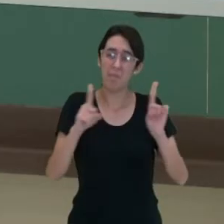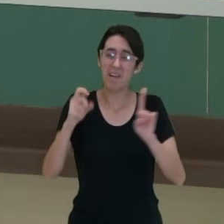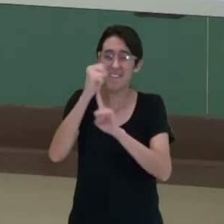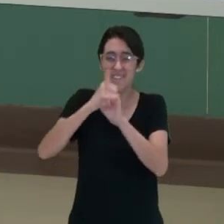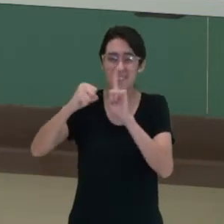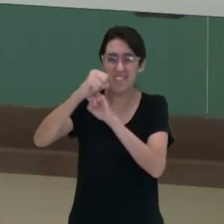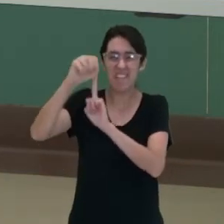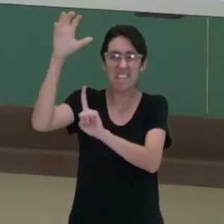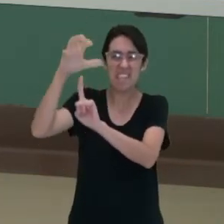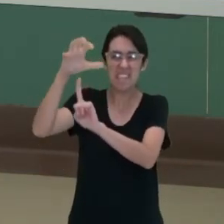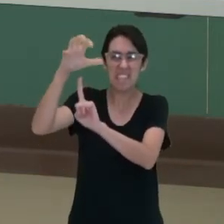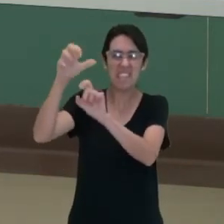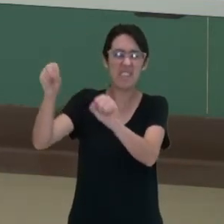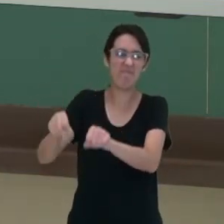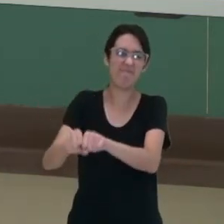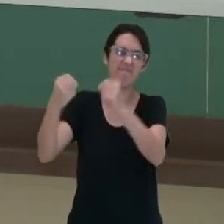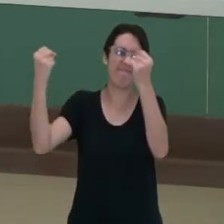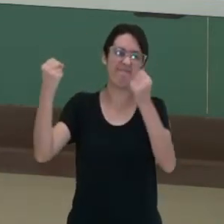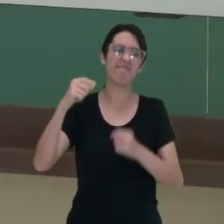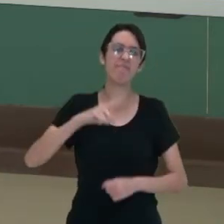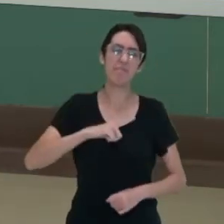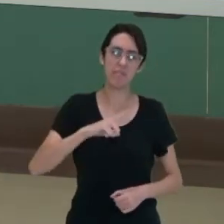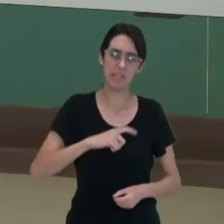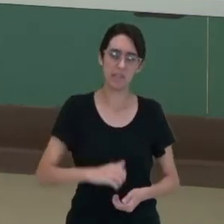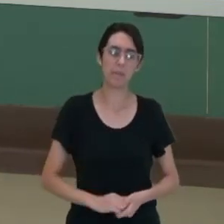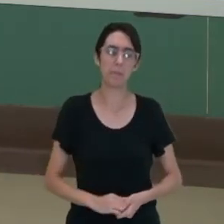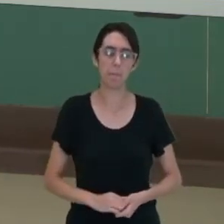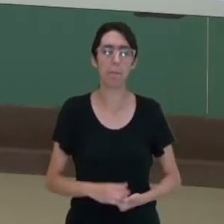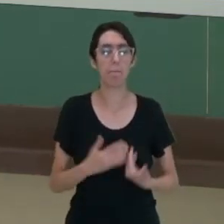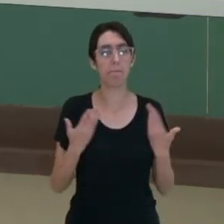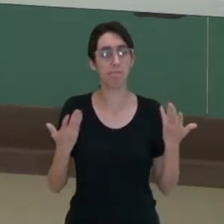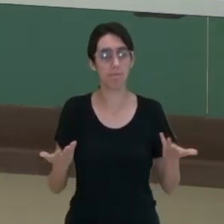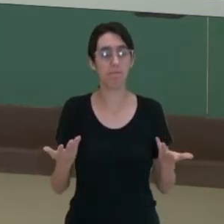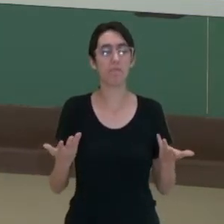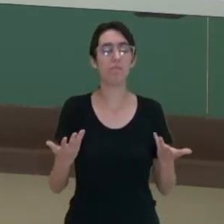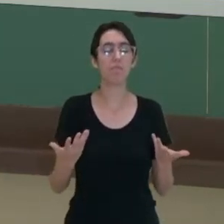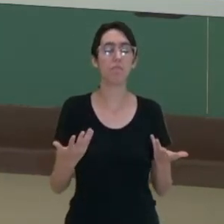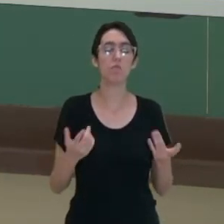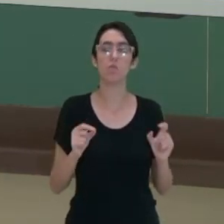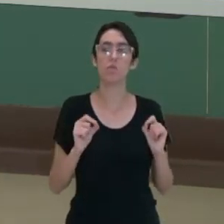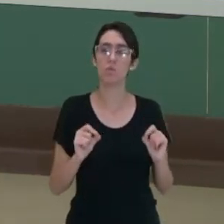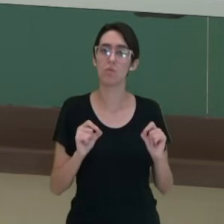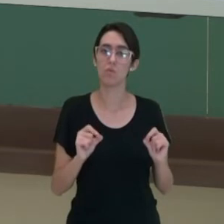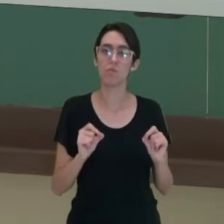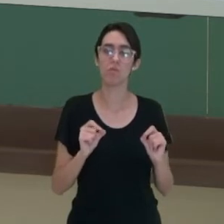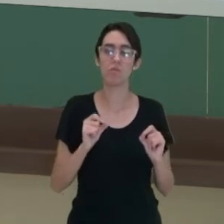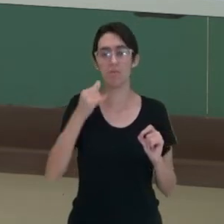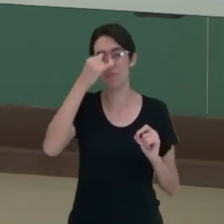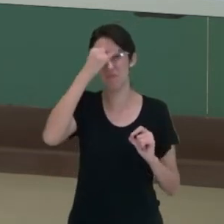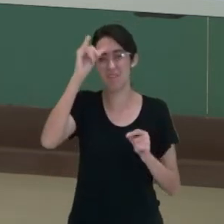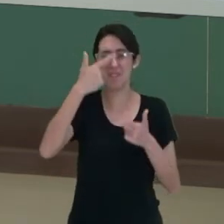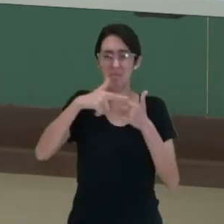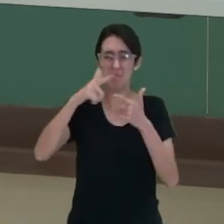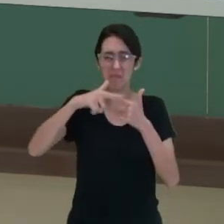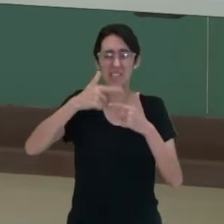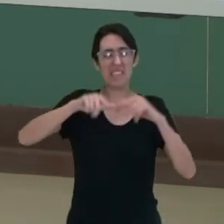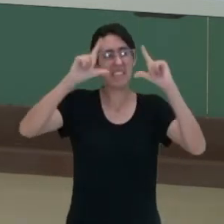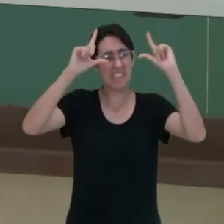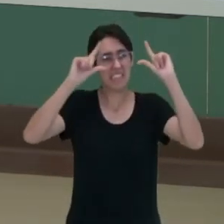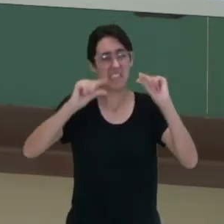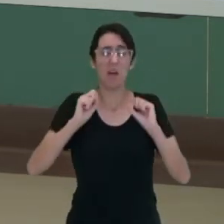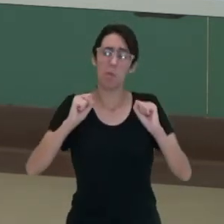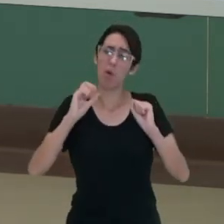é o que o corrompe. Então, para minimizar esses conflitos que podem